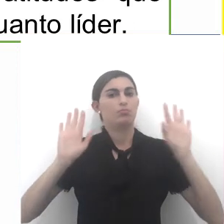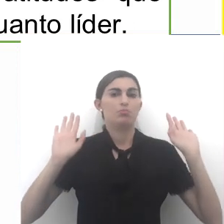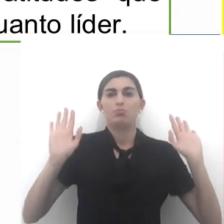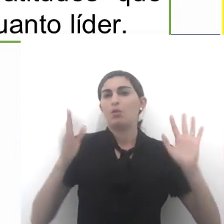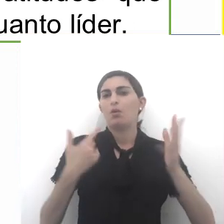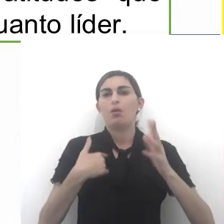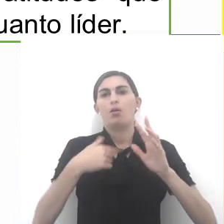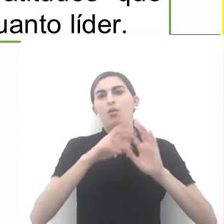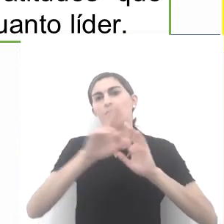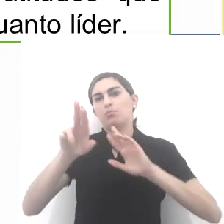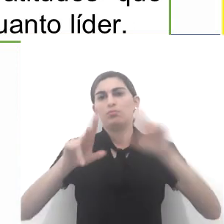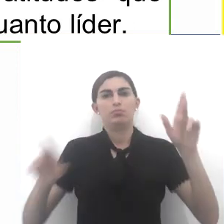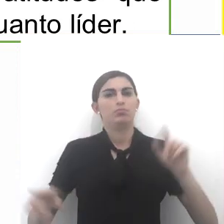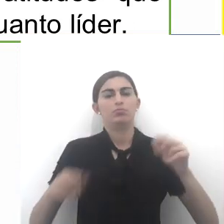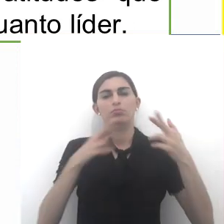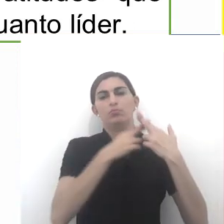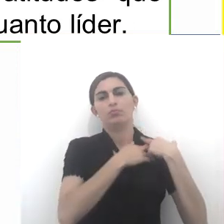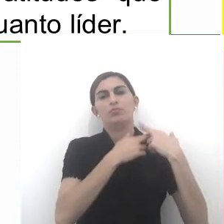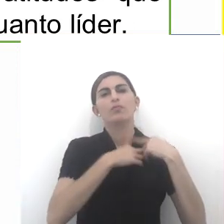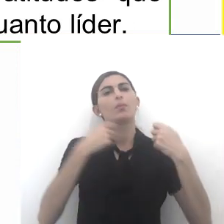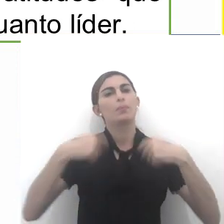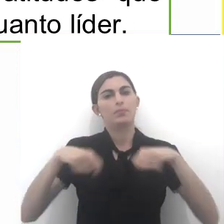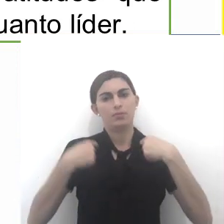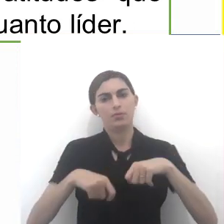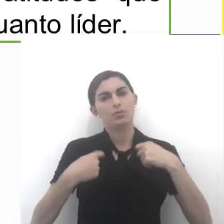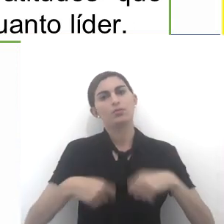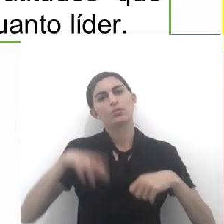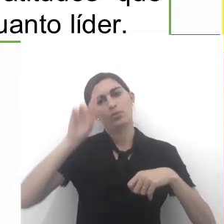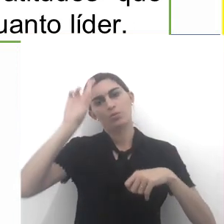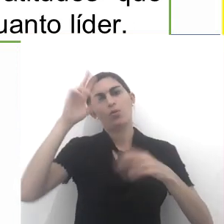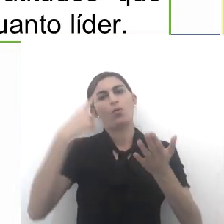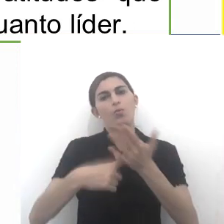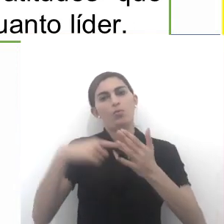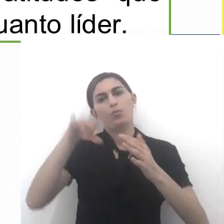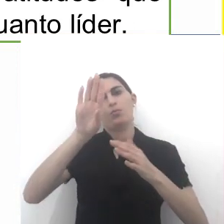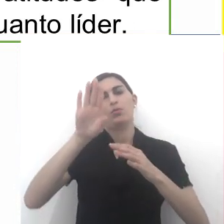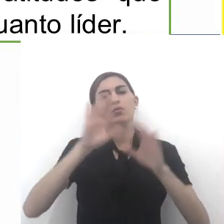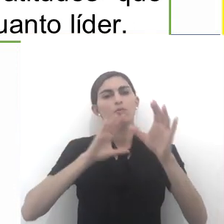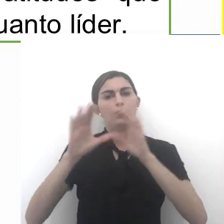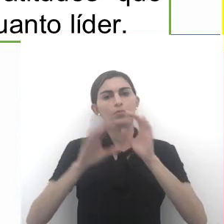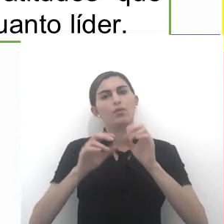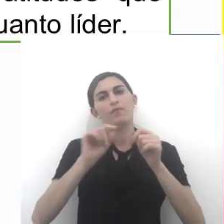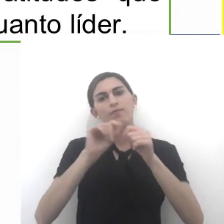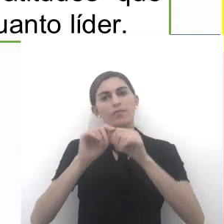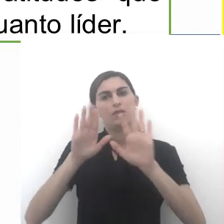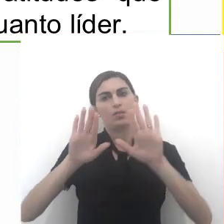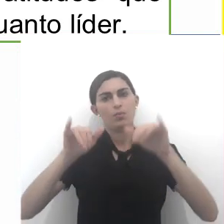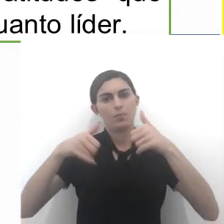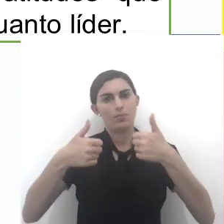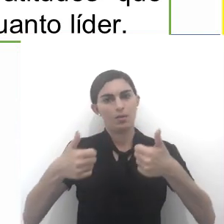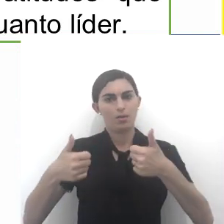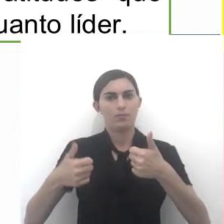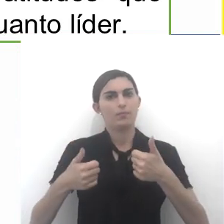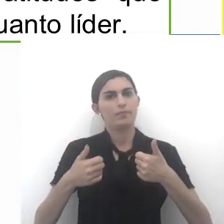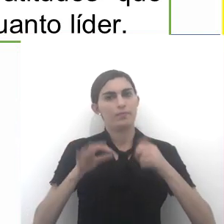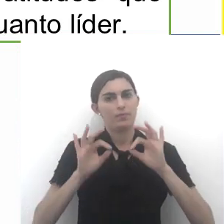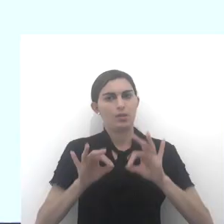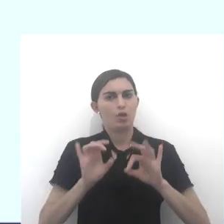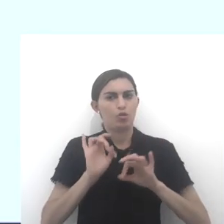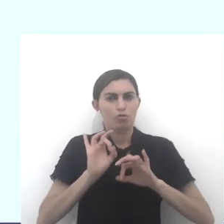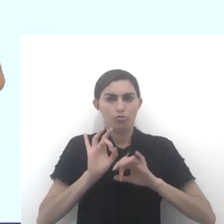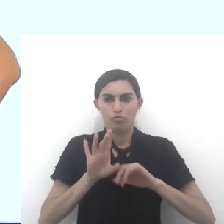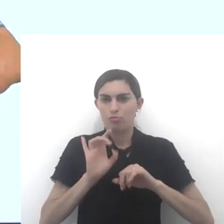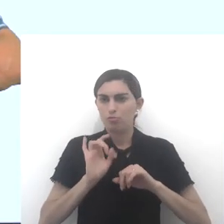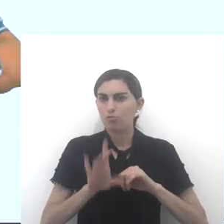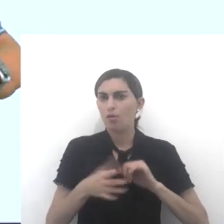independentemente de suas funções, precisam assumir o compromisso de comunicar e fazer o bem? Certo?